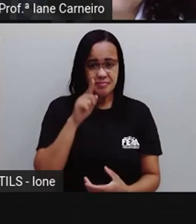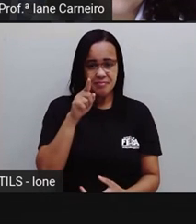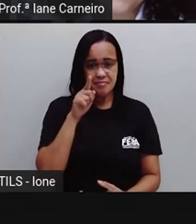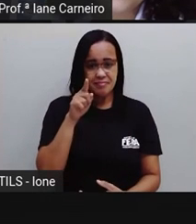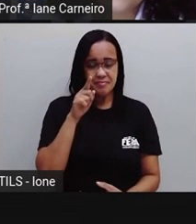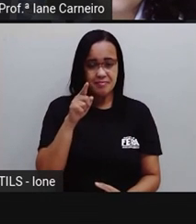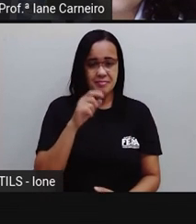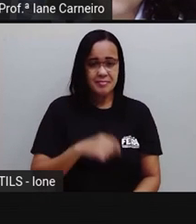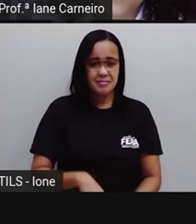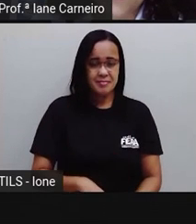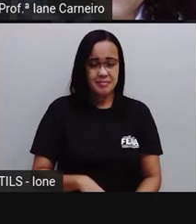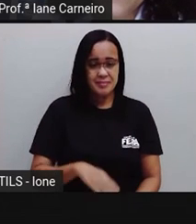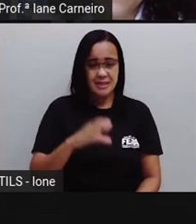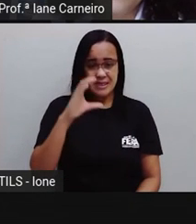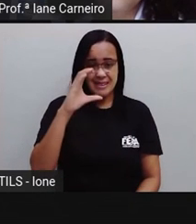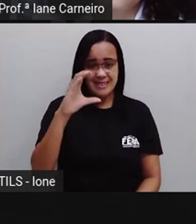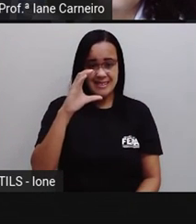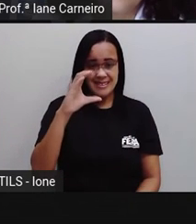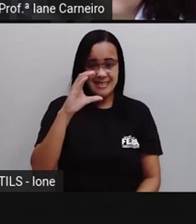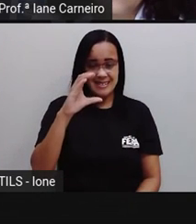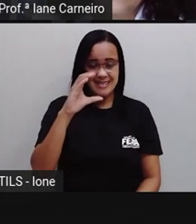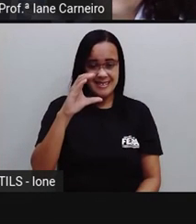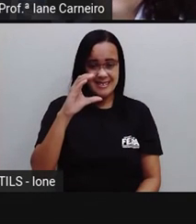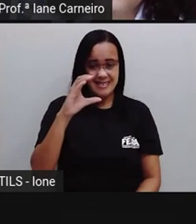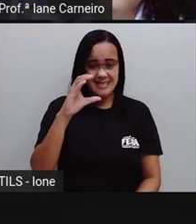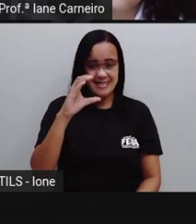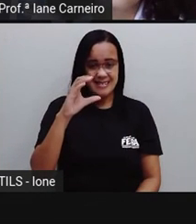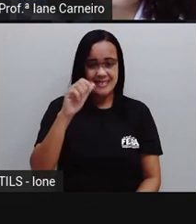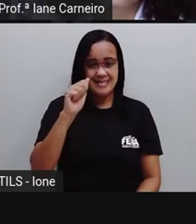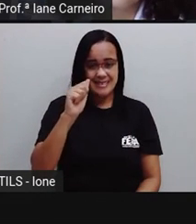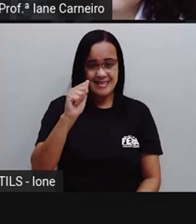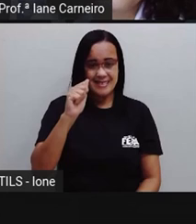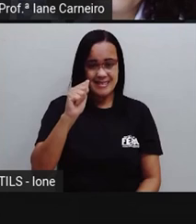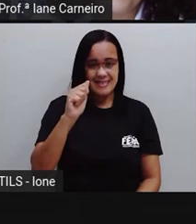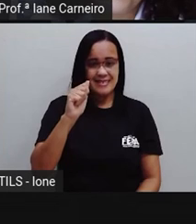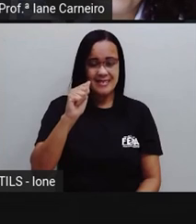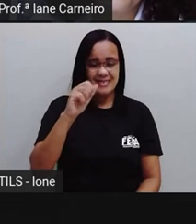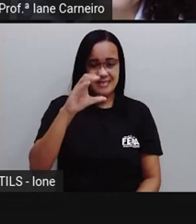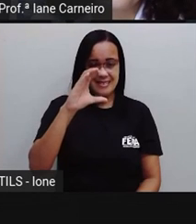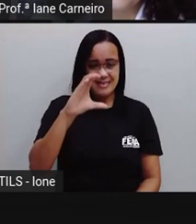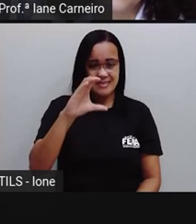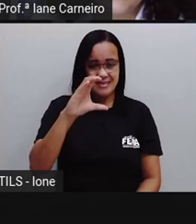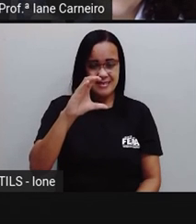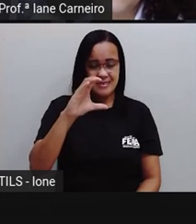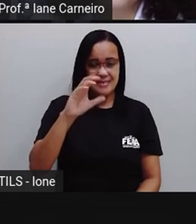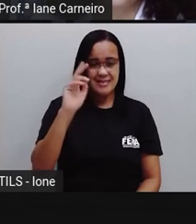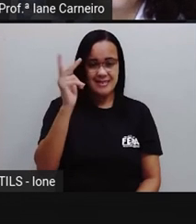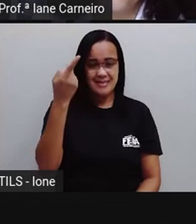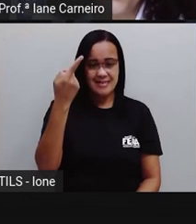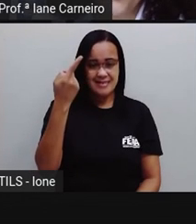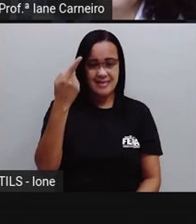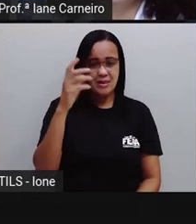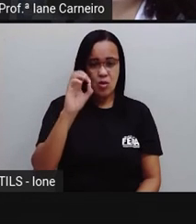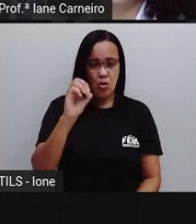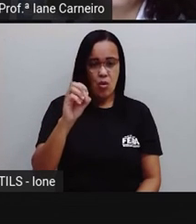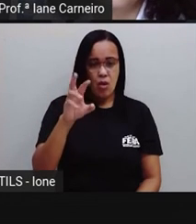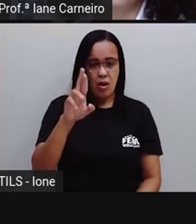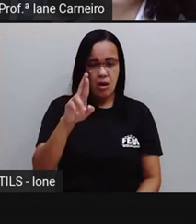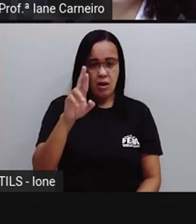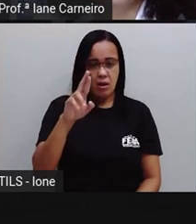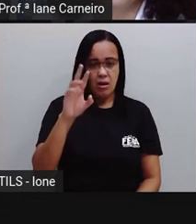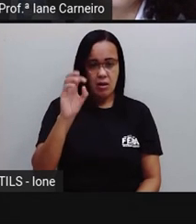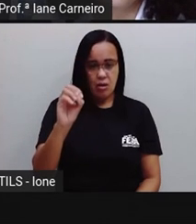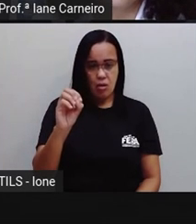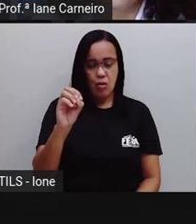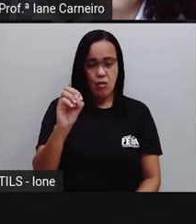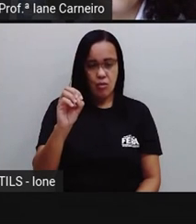Começa com a letra C, né? A, C de novo, H, O, Rê,